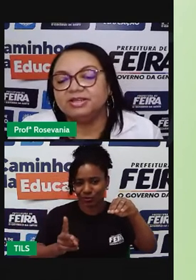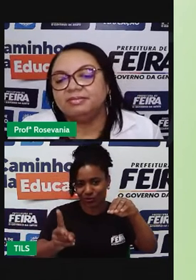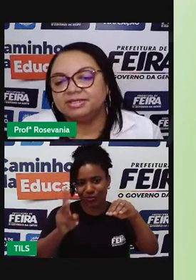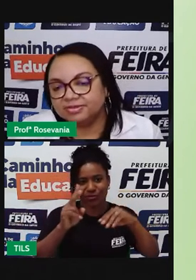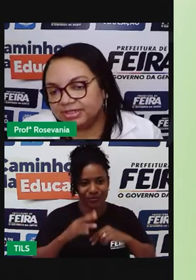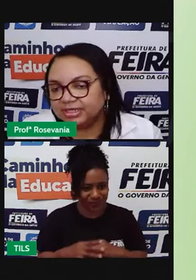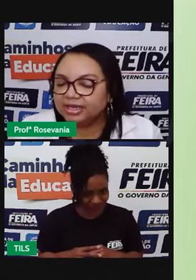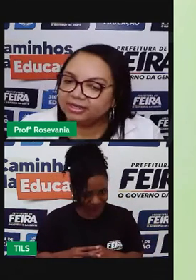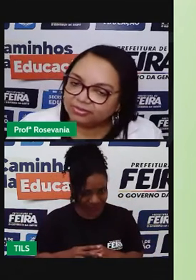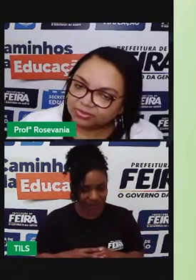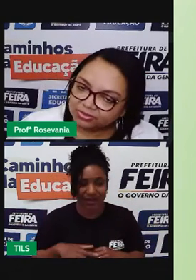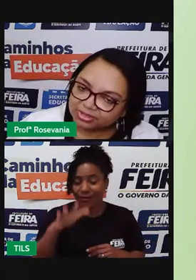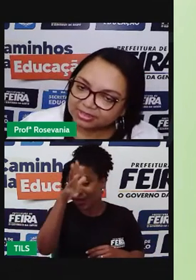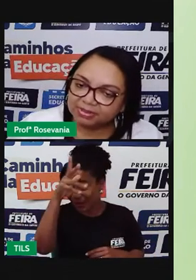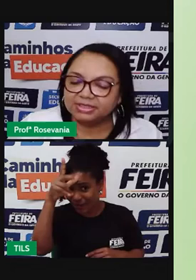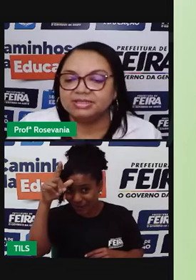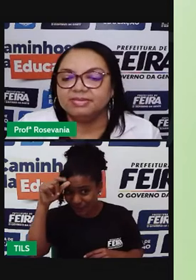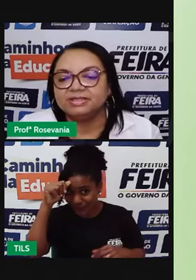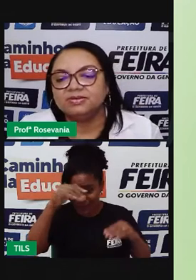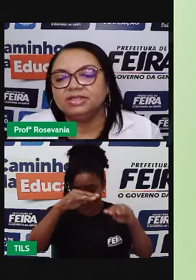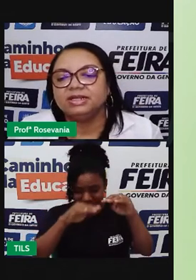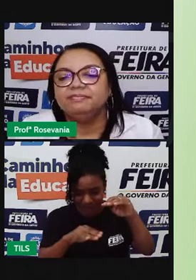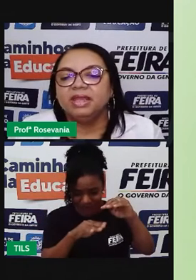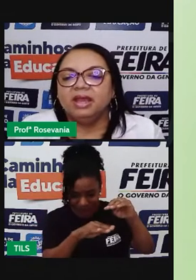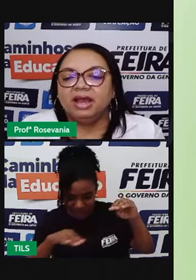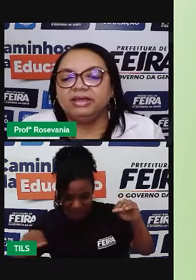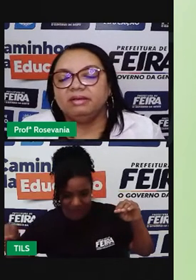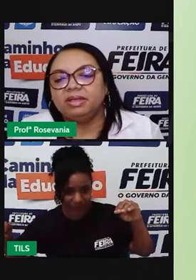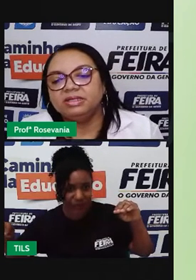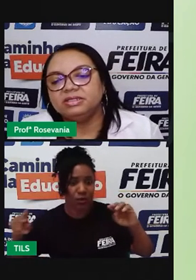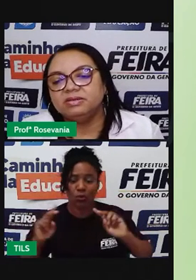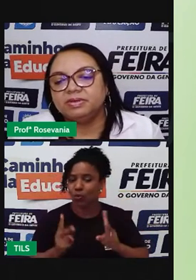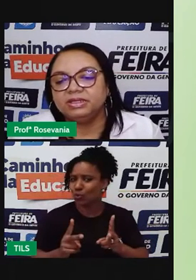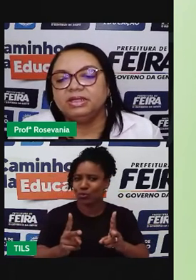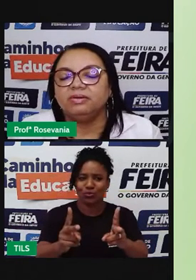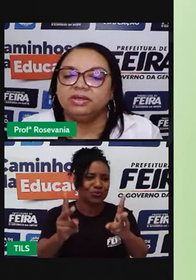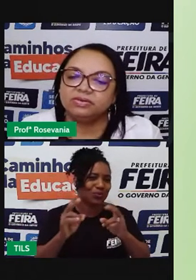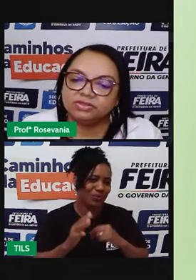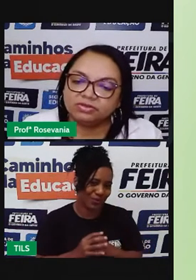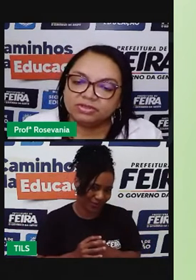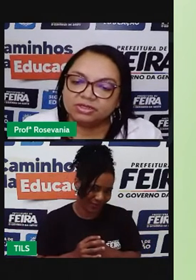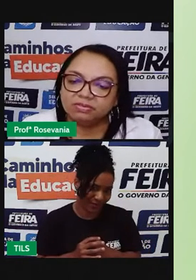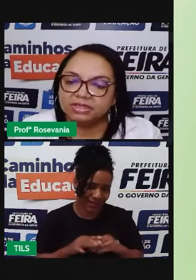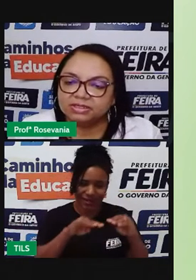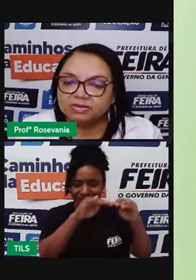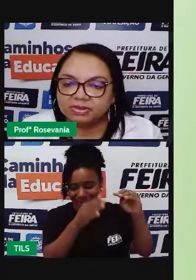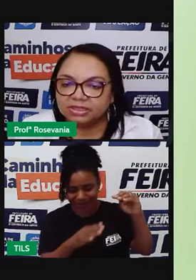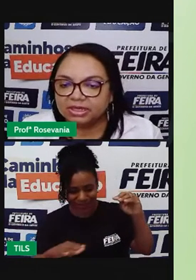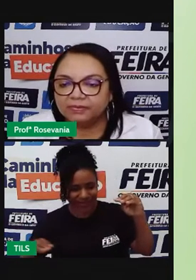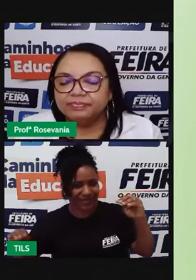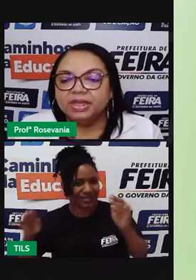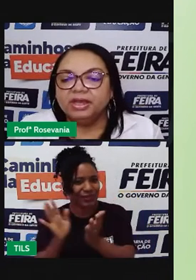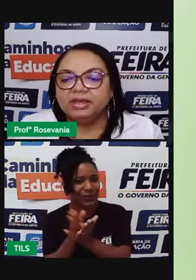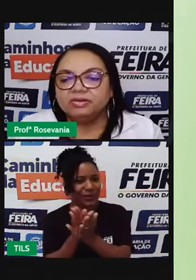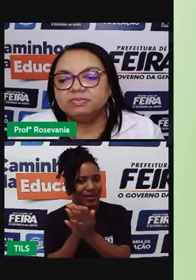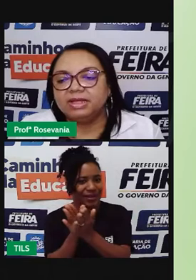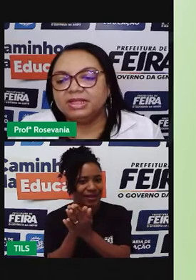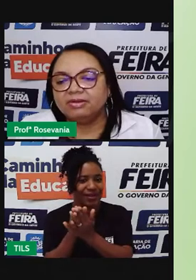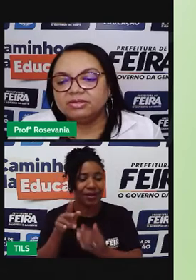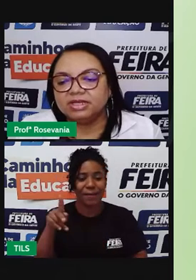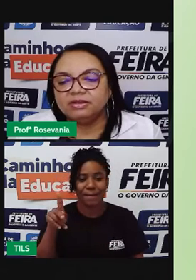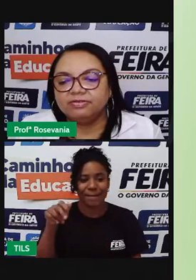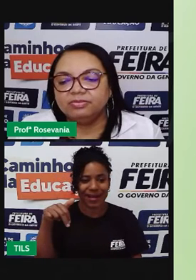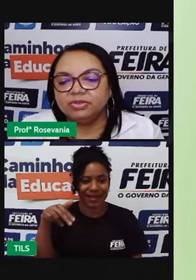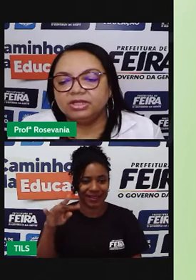Terras Baixas da Amazônia, que era no outro, antes, a Planície Amazônica. Aqui, a Planície do Pantanal, que continuou sendo Planície do Pantanal. E os